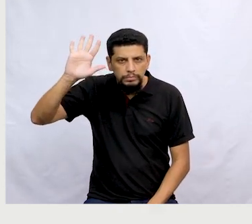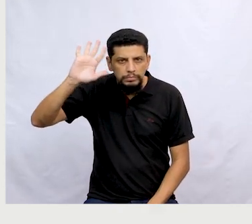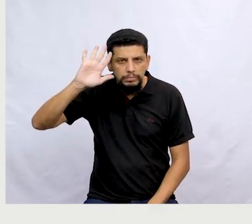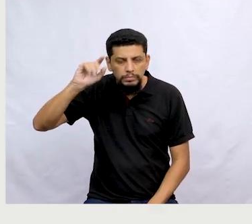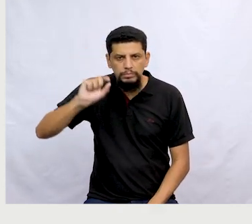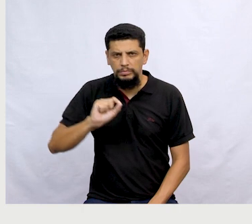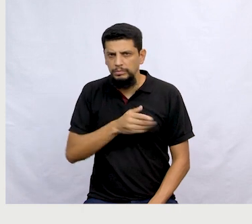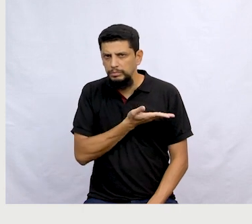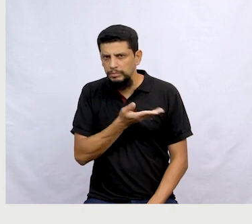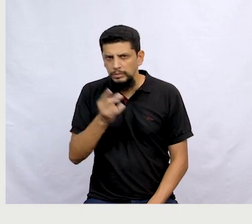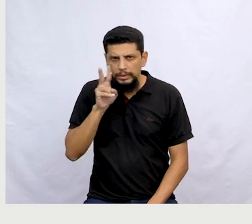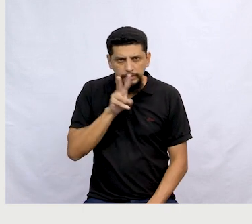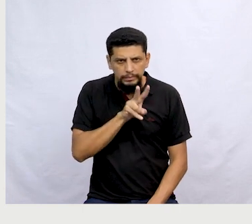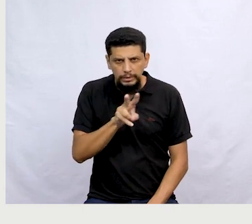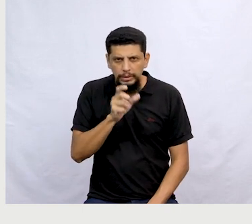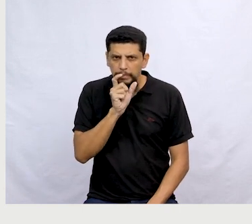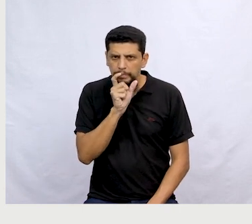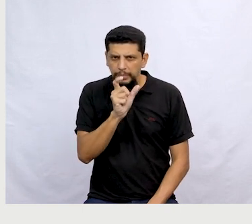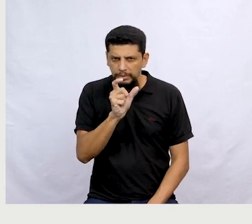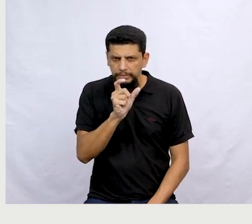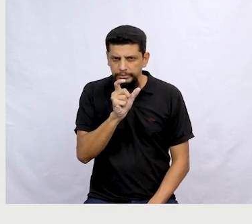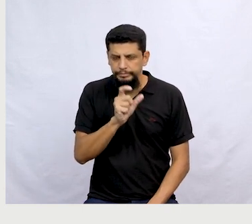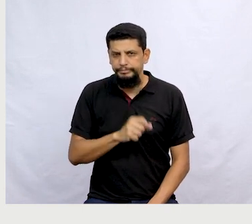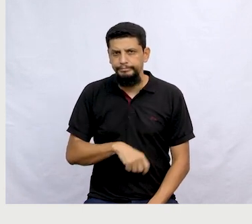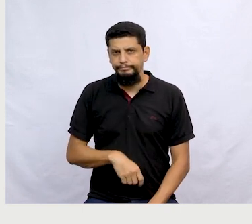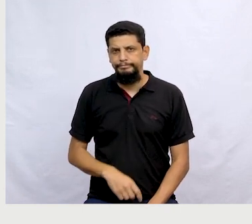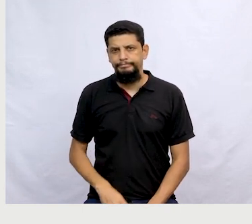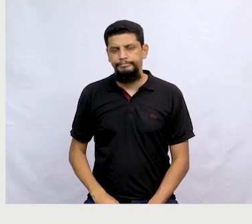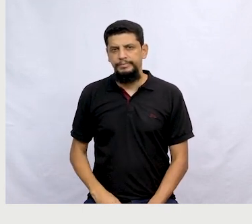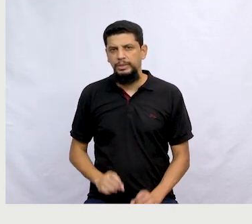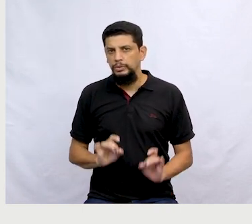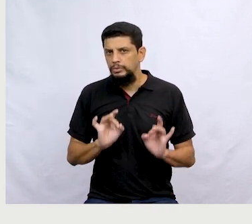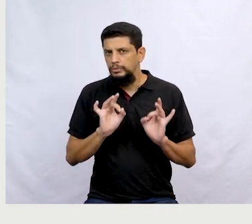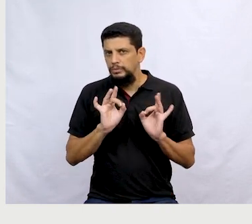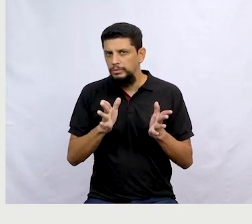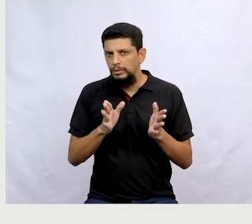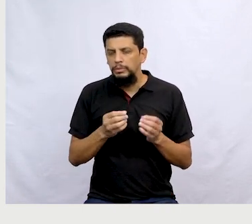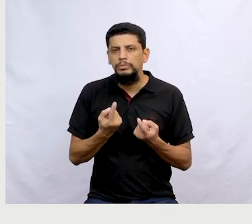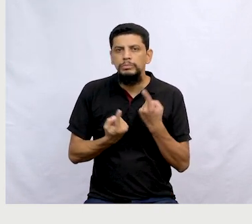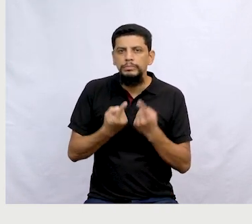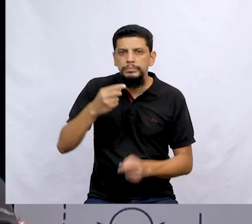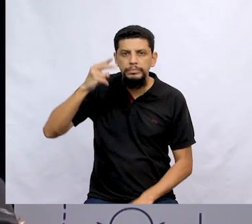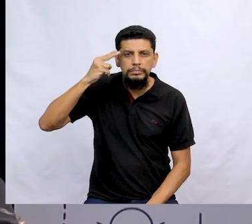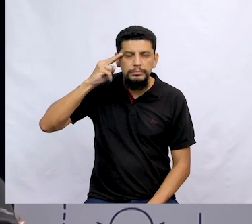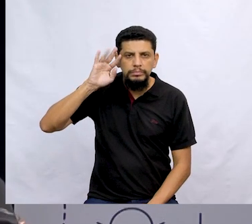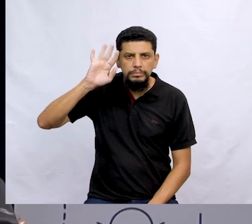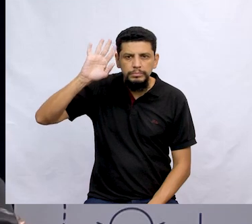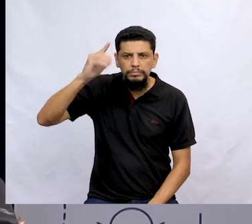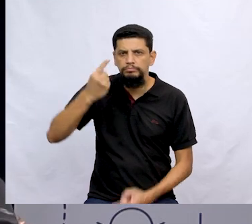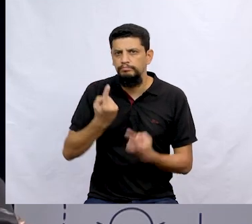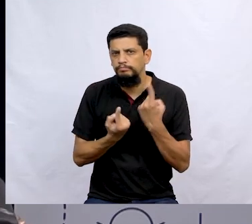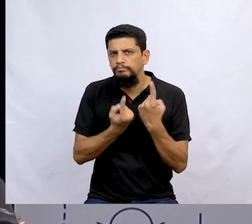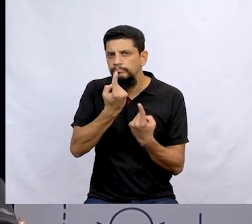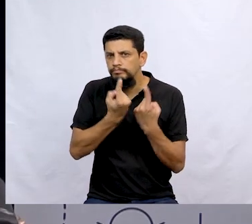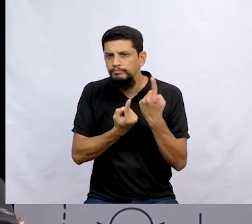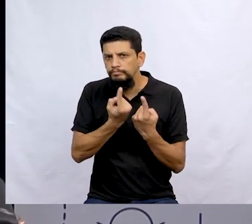Sonhos? Vocês já ouviram falar essa palavra? Com certeza, né? Só que, de que sonho a gente está falando, será?